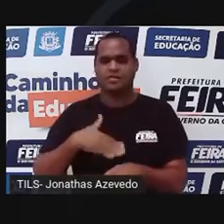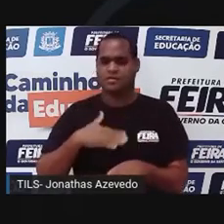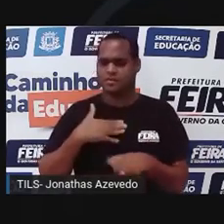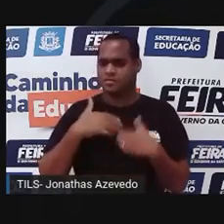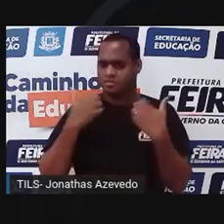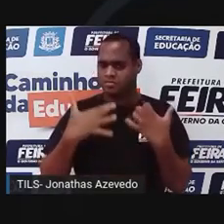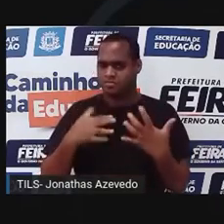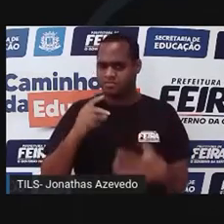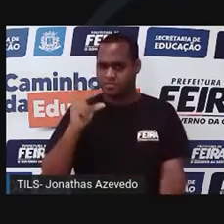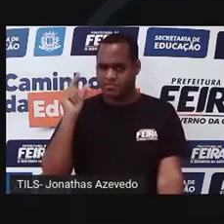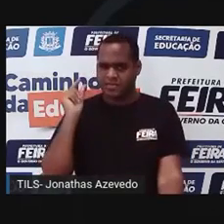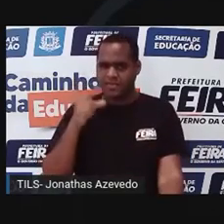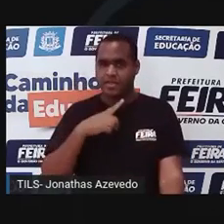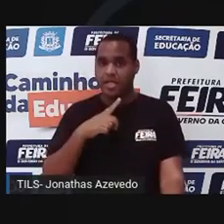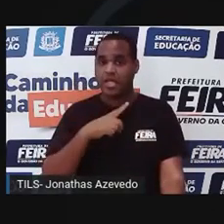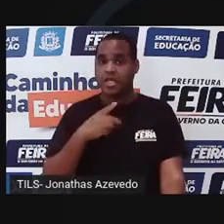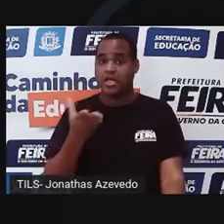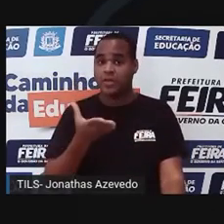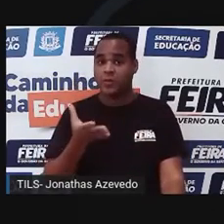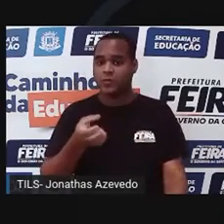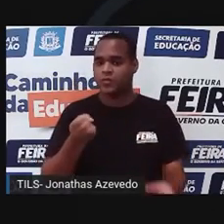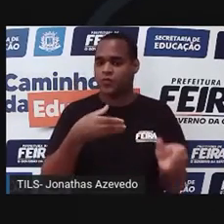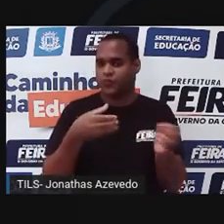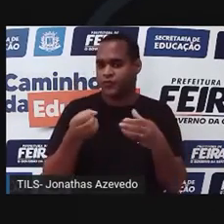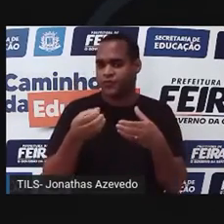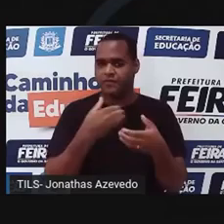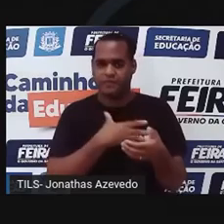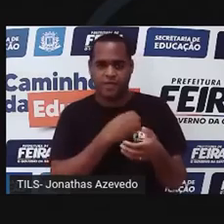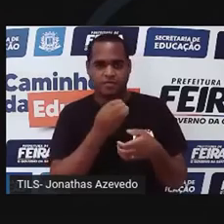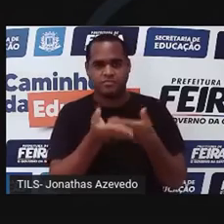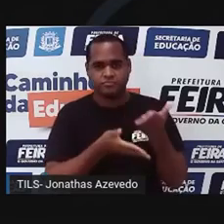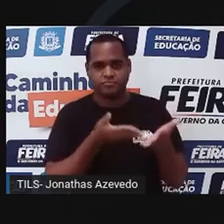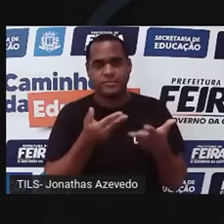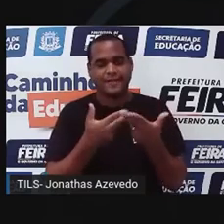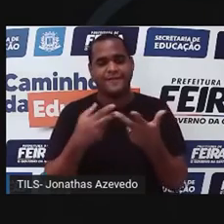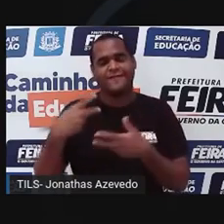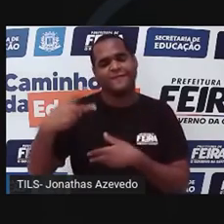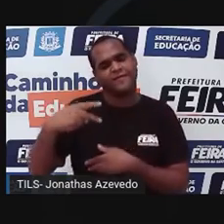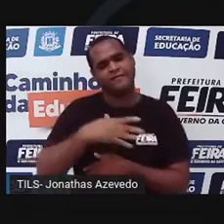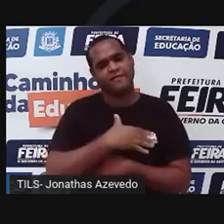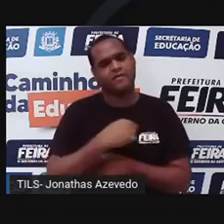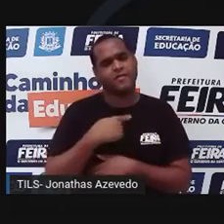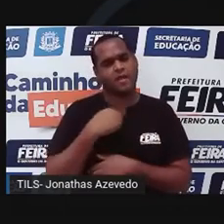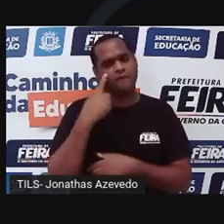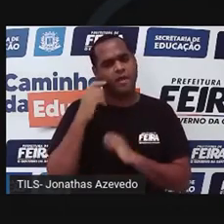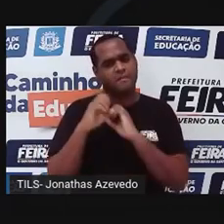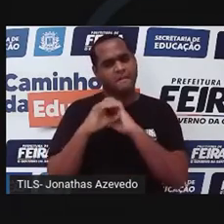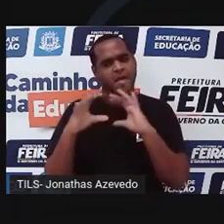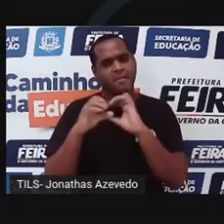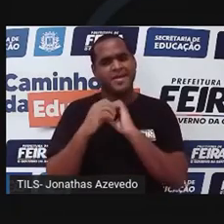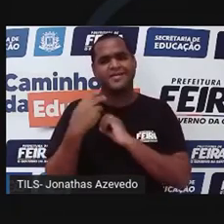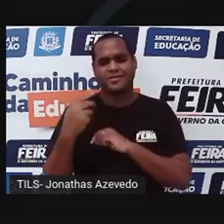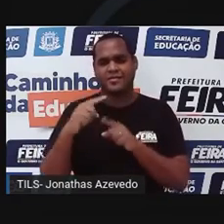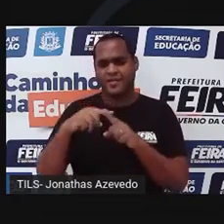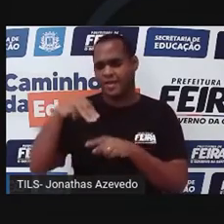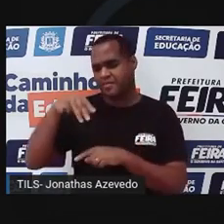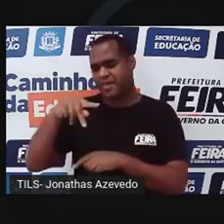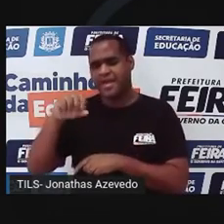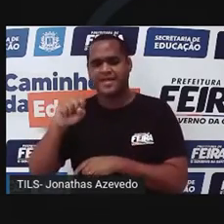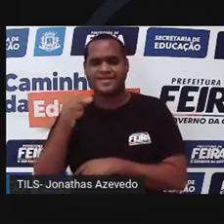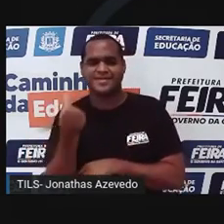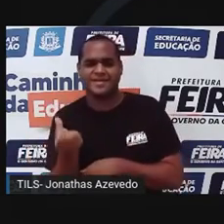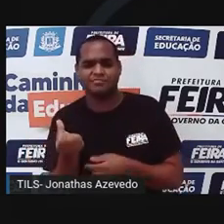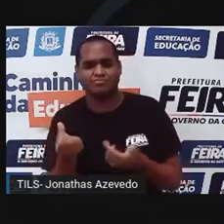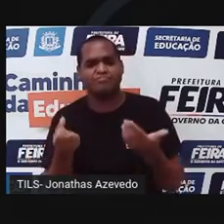antigos já foram, agora vou cuidar dos meus filhos. Quando o segundo filho nasceu, seu José descobriu que os dois têm MPS-6,